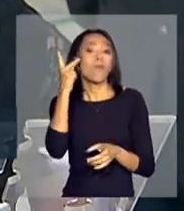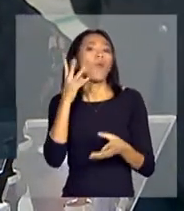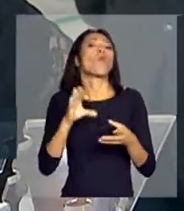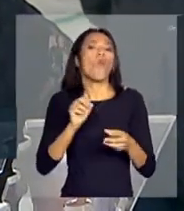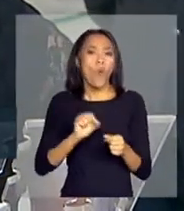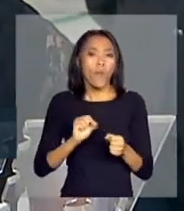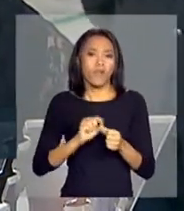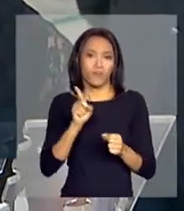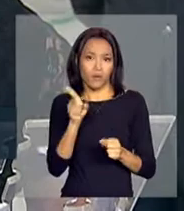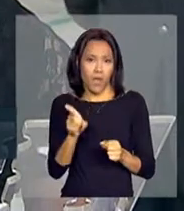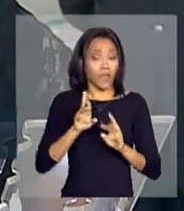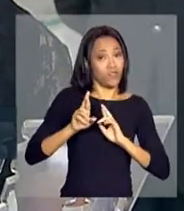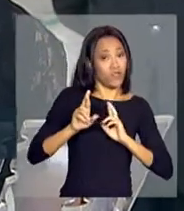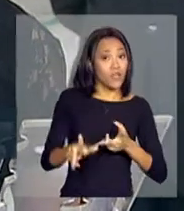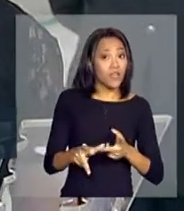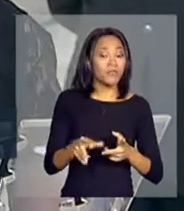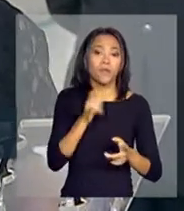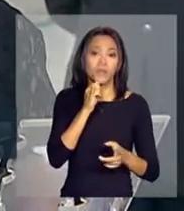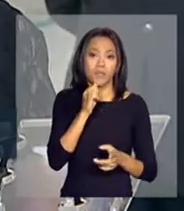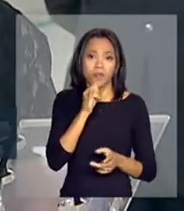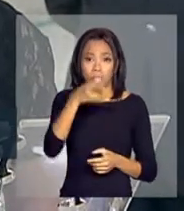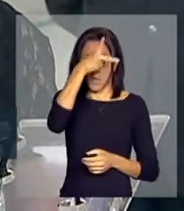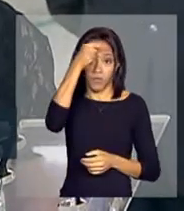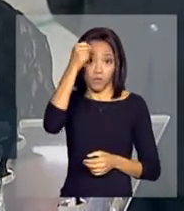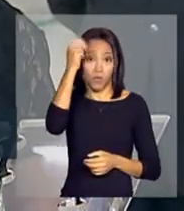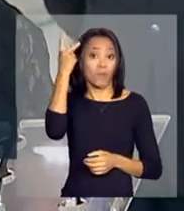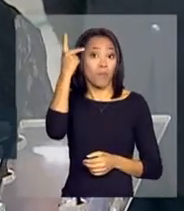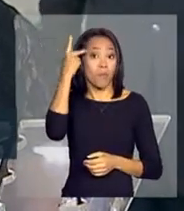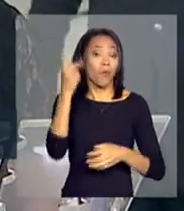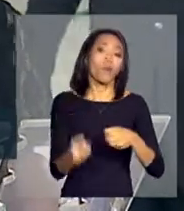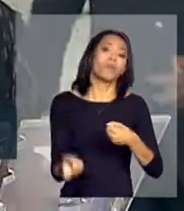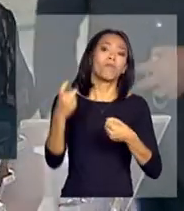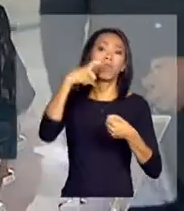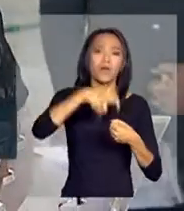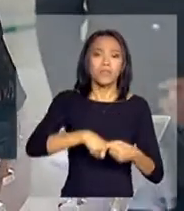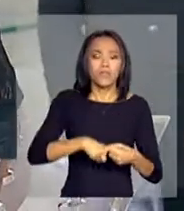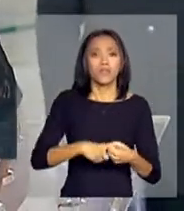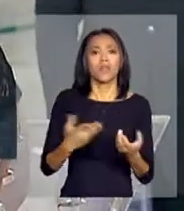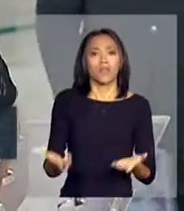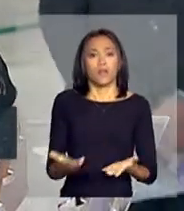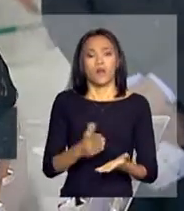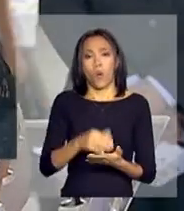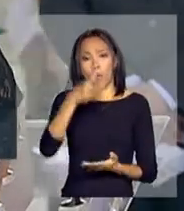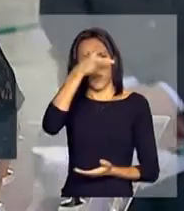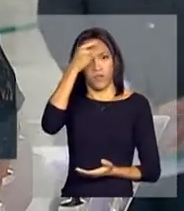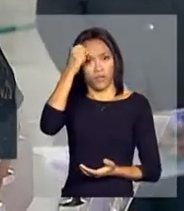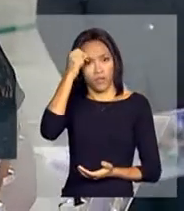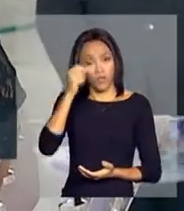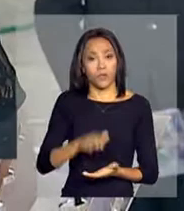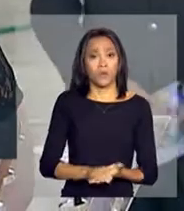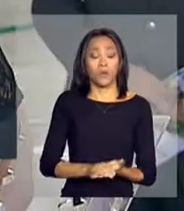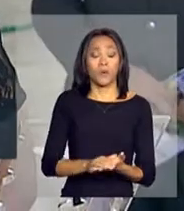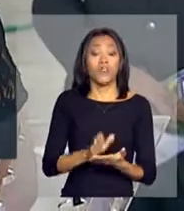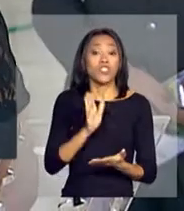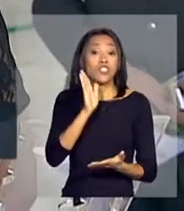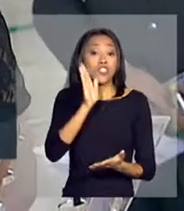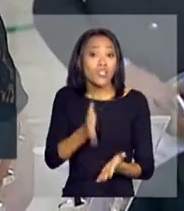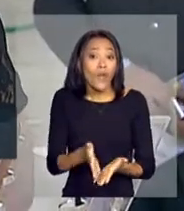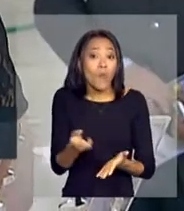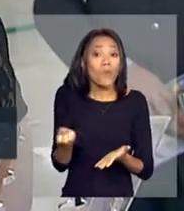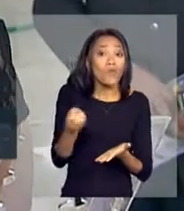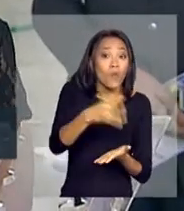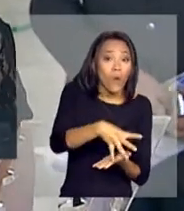de outra forma. Nós estamos, por exemplo, na Prefeitura de São Paulo, em parceria com o nosso prefeito Fernando Haddad, inaugurando uma nova forma de buscativa